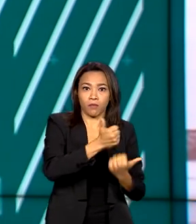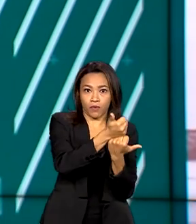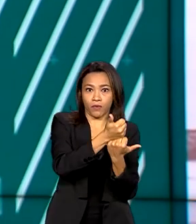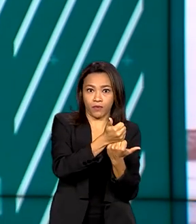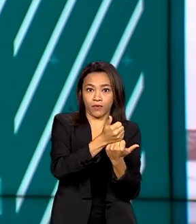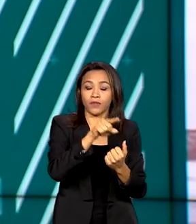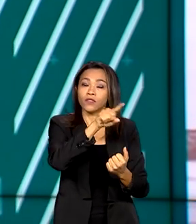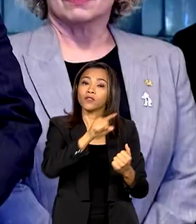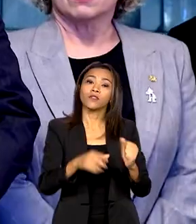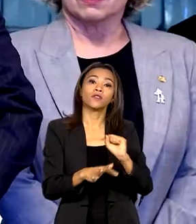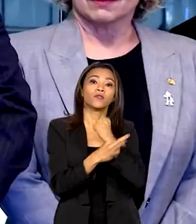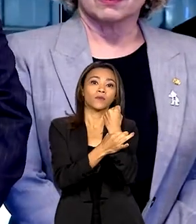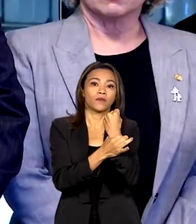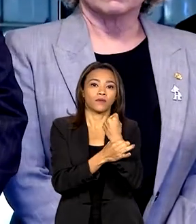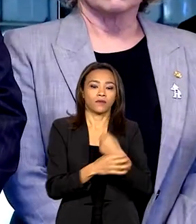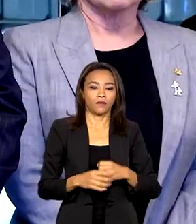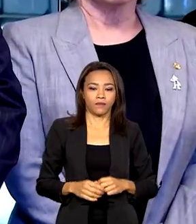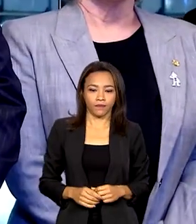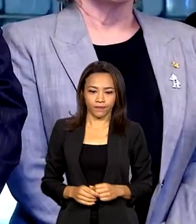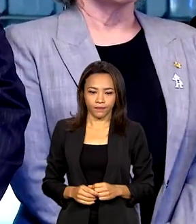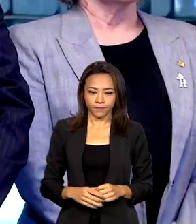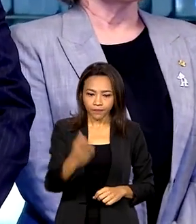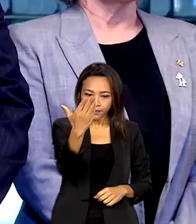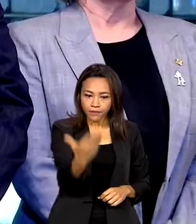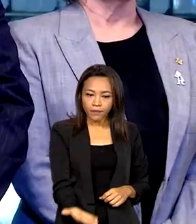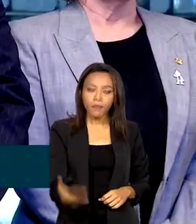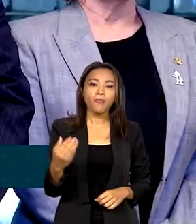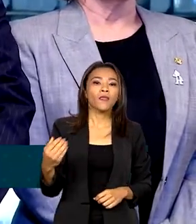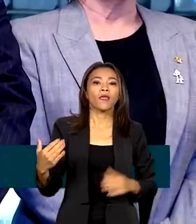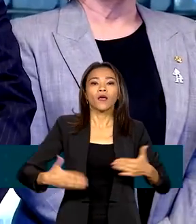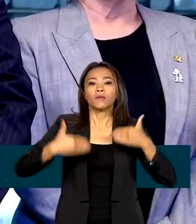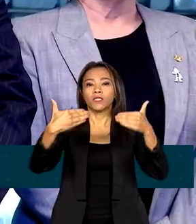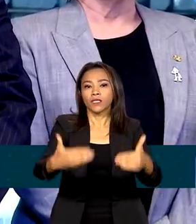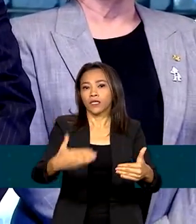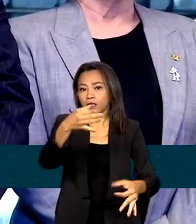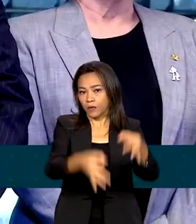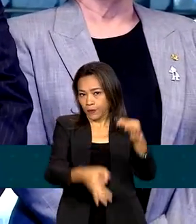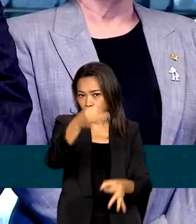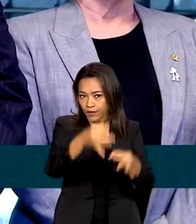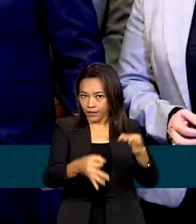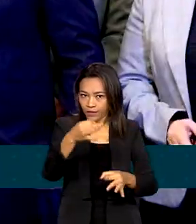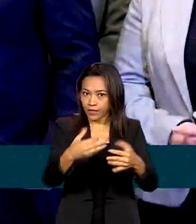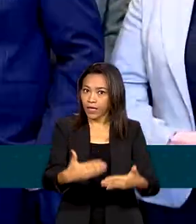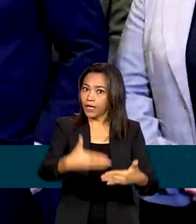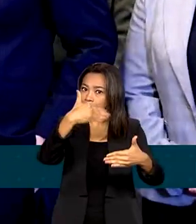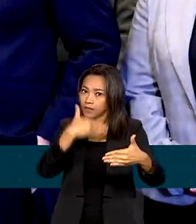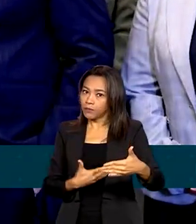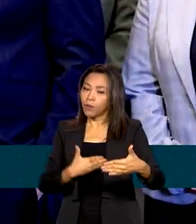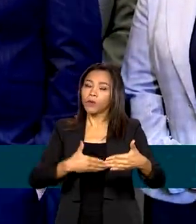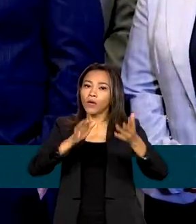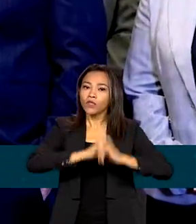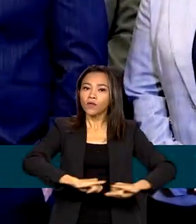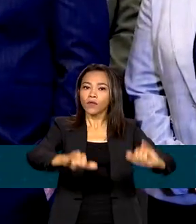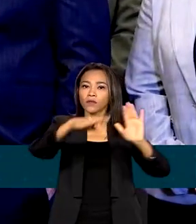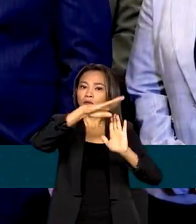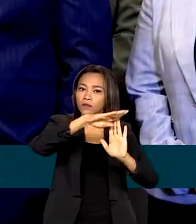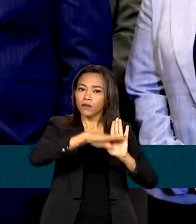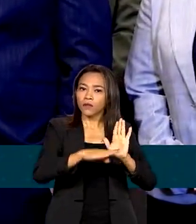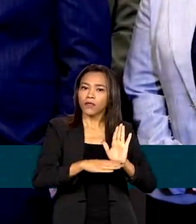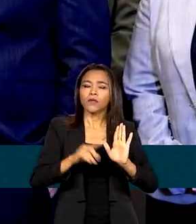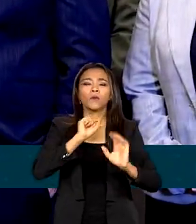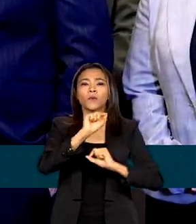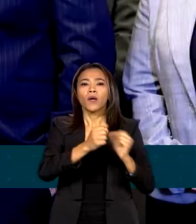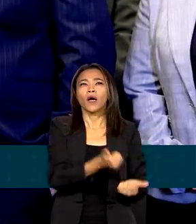municipais. O Ministério da Justiça e Segurança Pública antecipou o lançamento do programa de fortalecimento